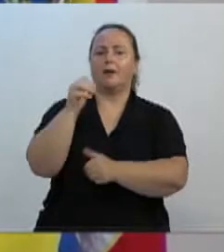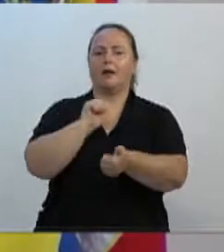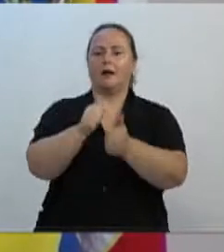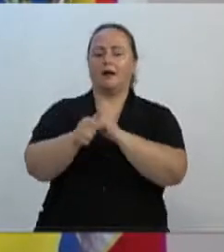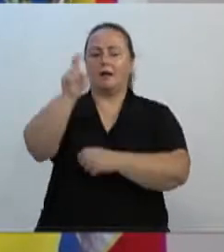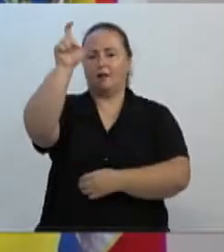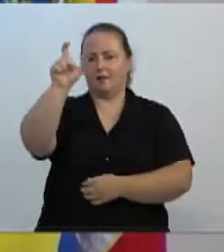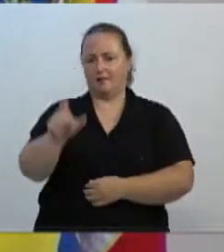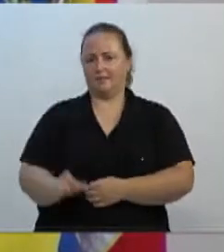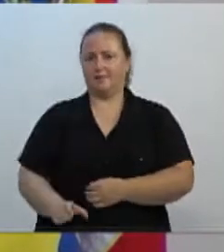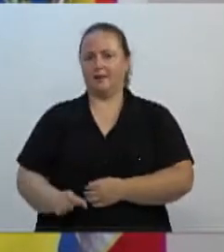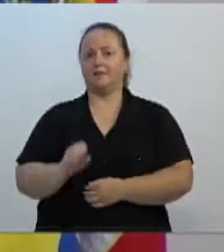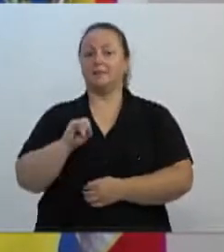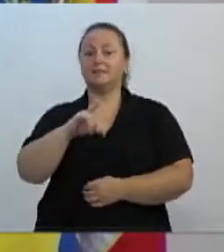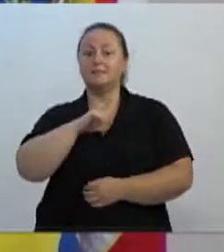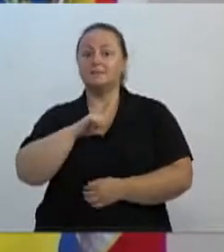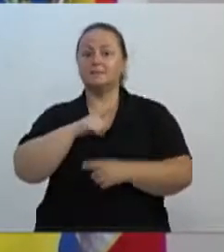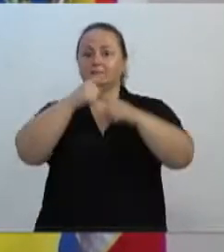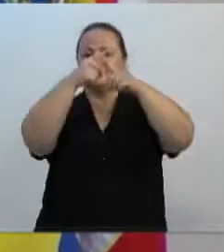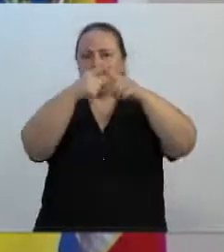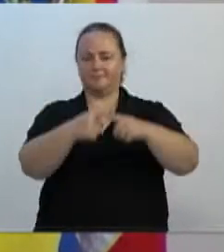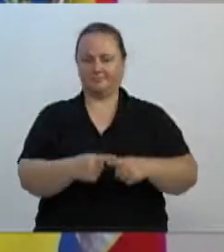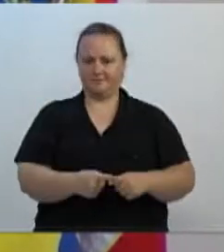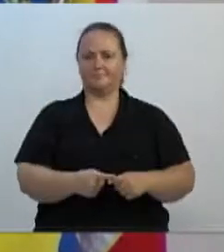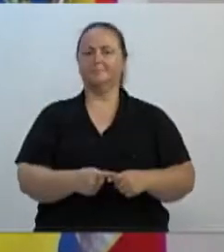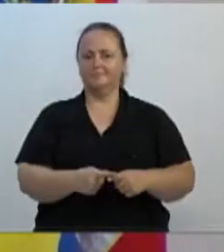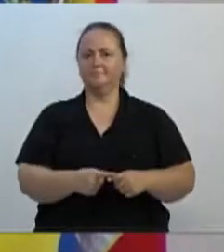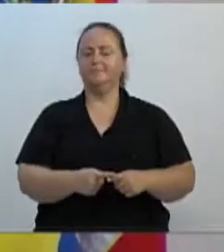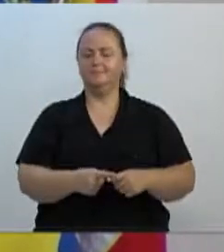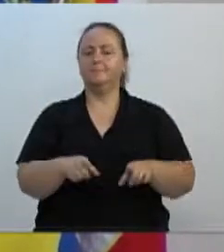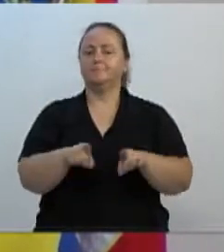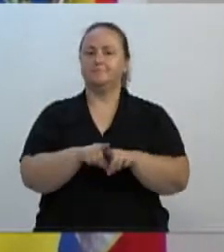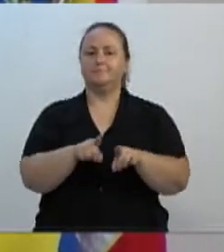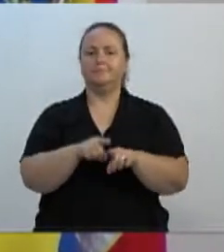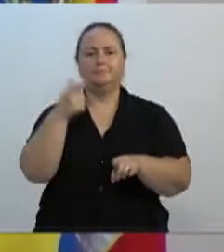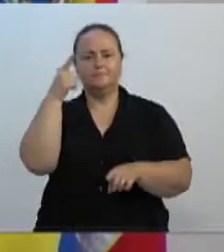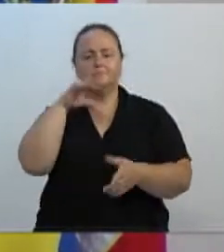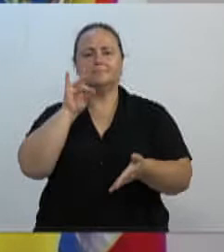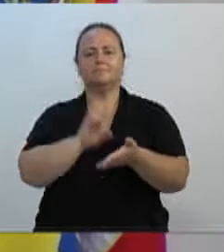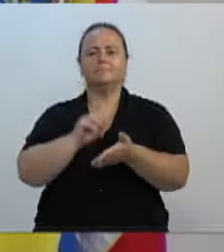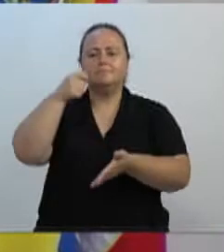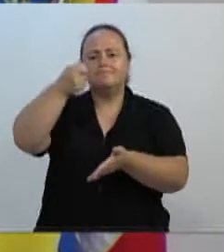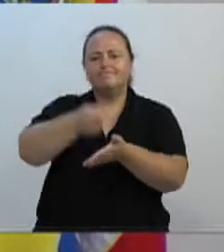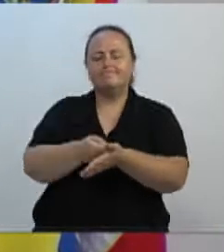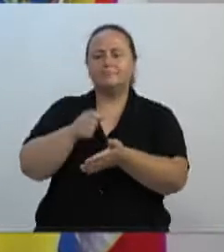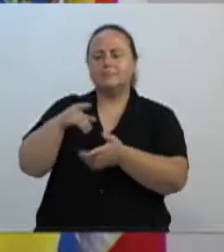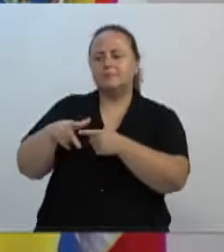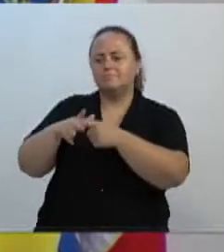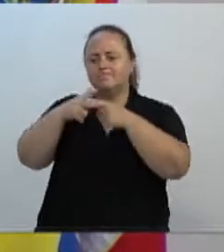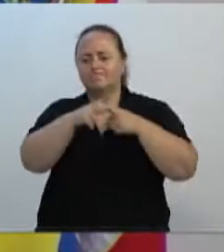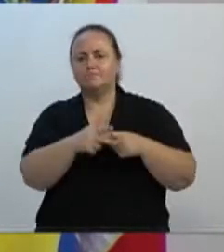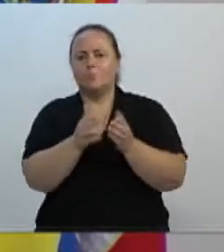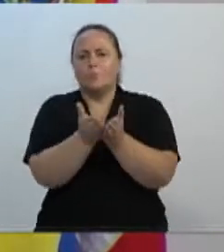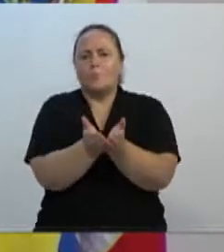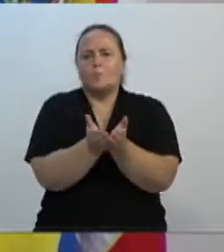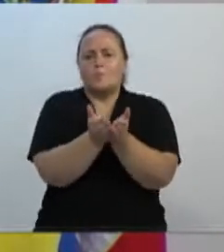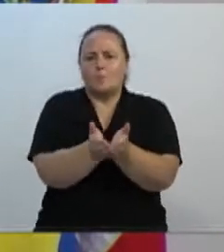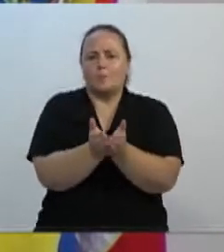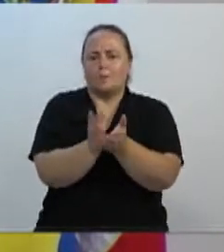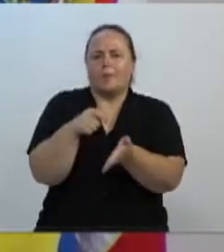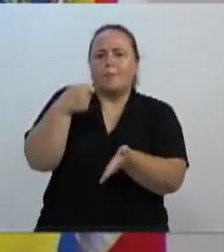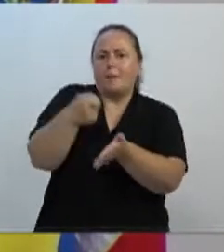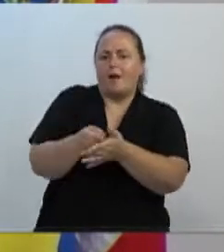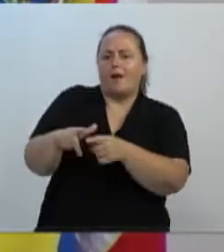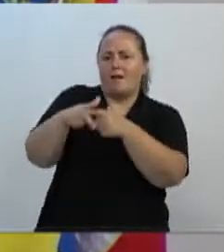em competições e também para a manutenção dos equipamentos, como barcos. Também